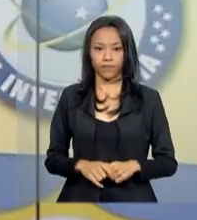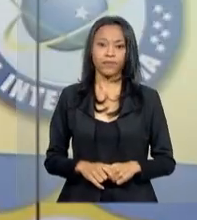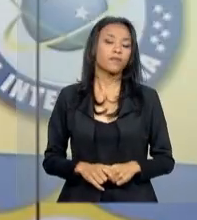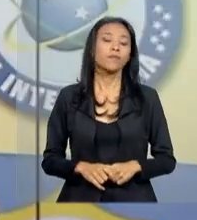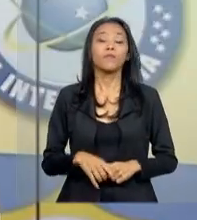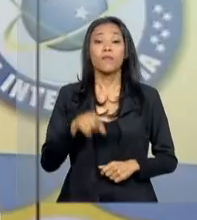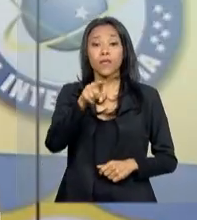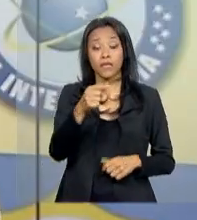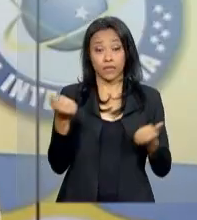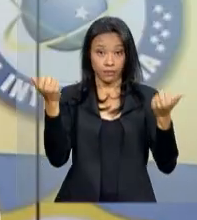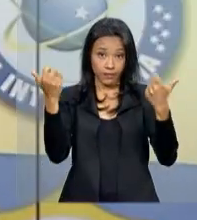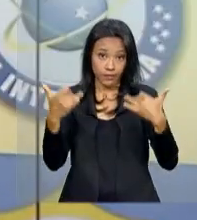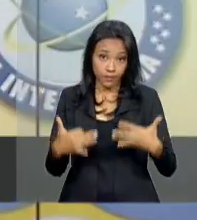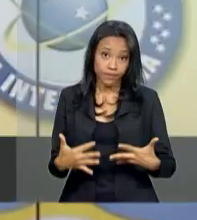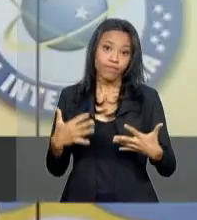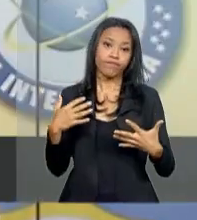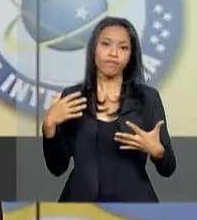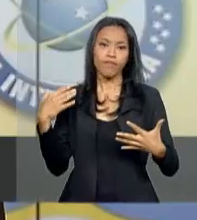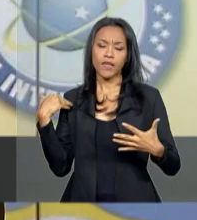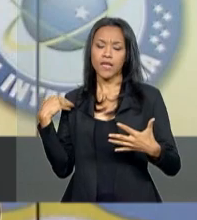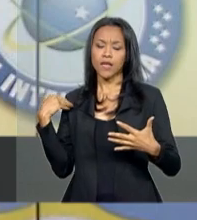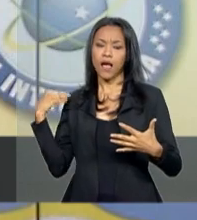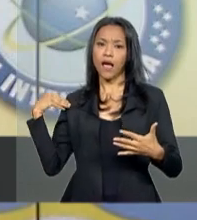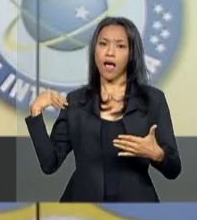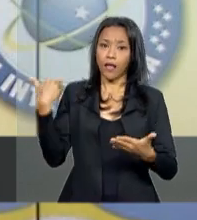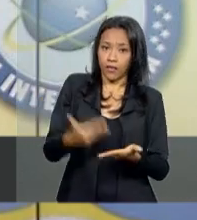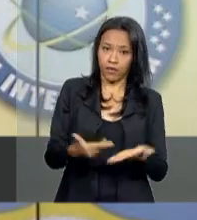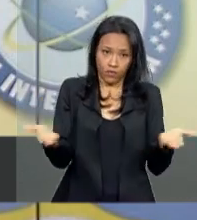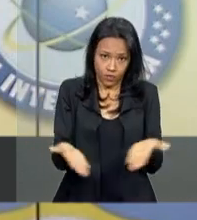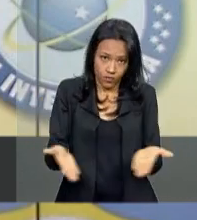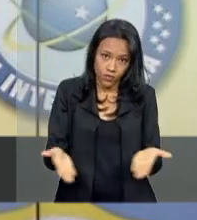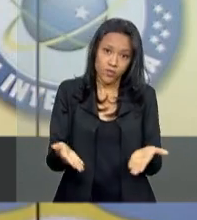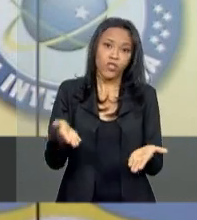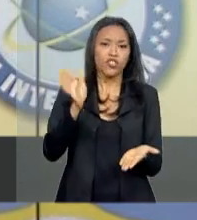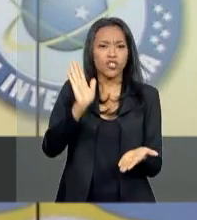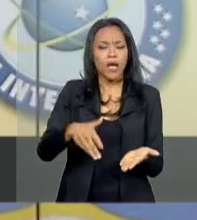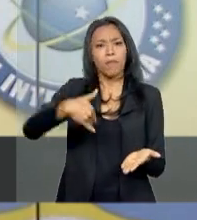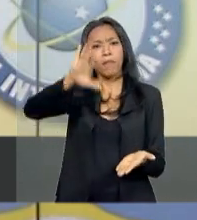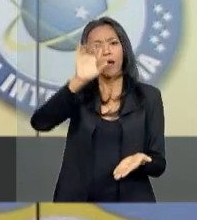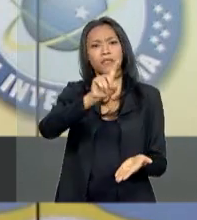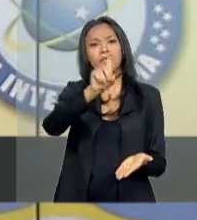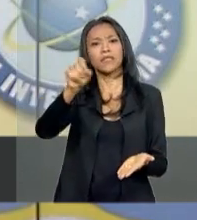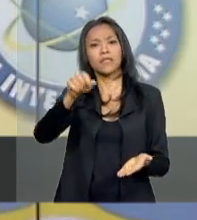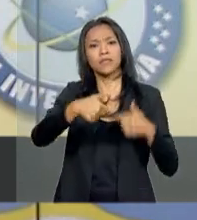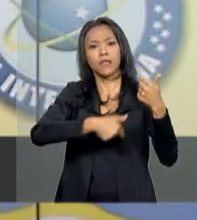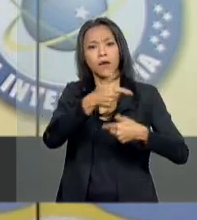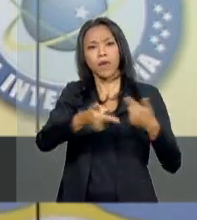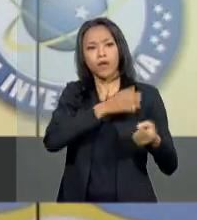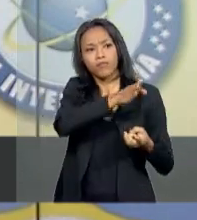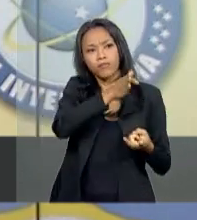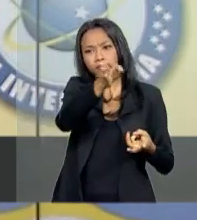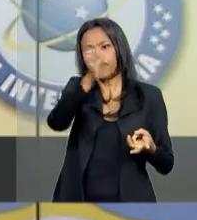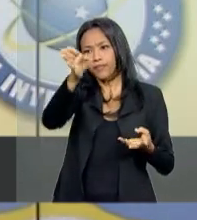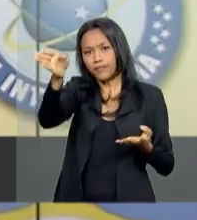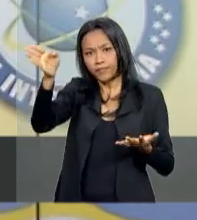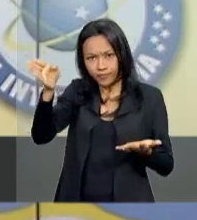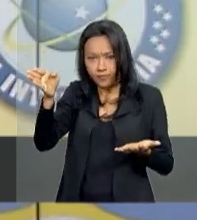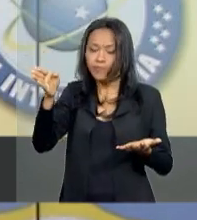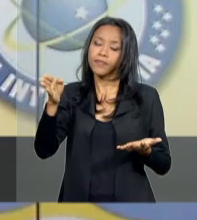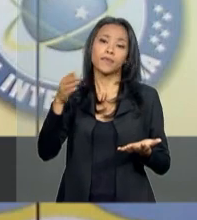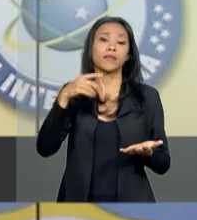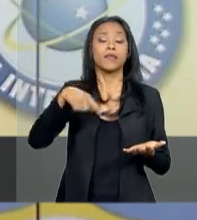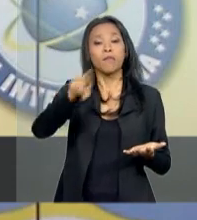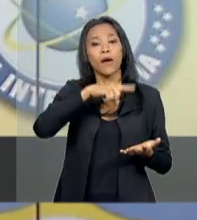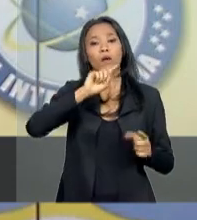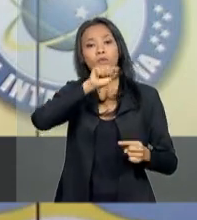Da intervenção para cá, realizamos mais de 100 operações. Para termos uma ideia, da decretação